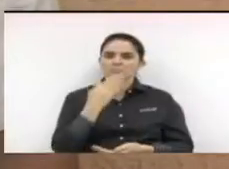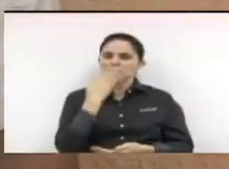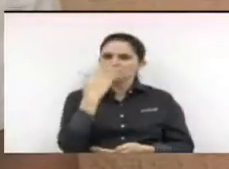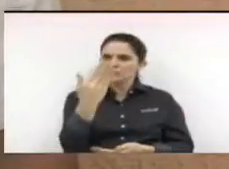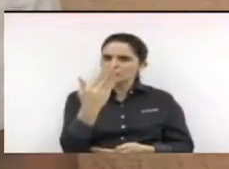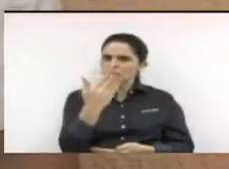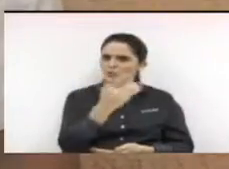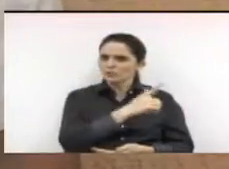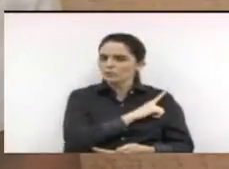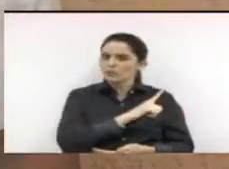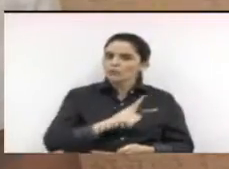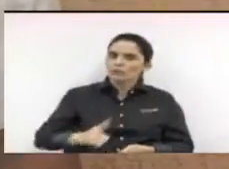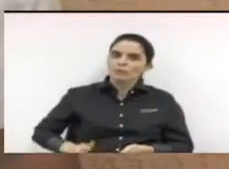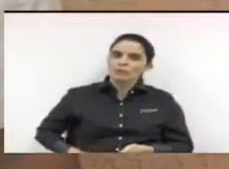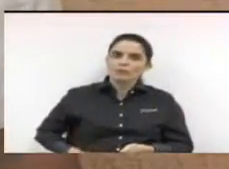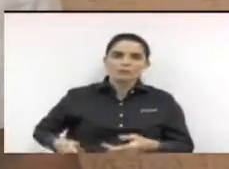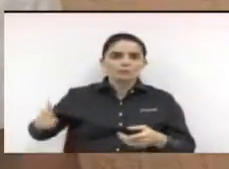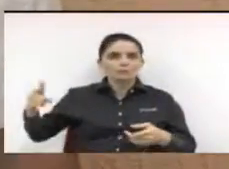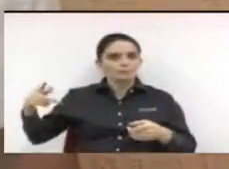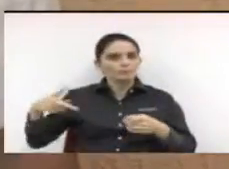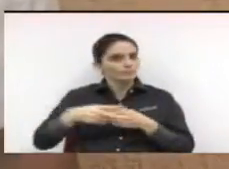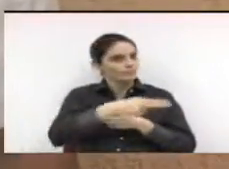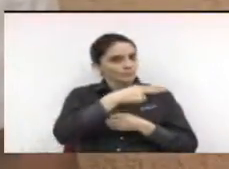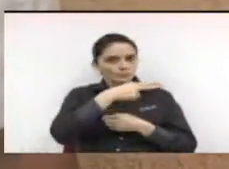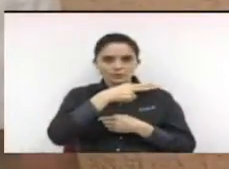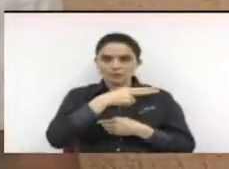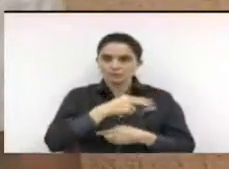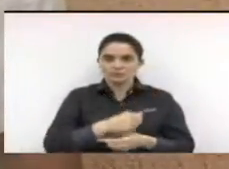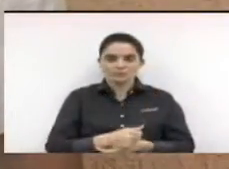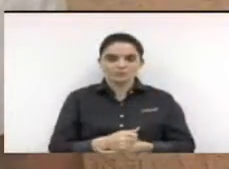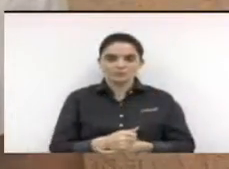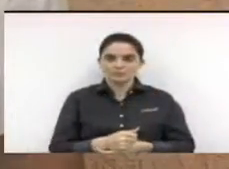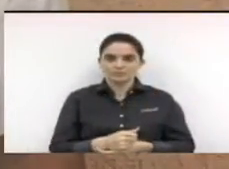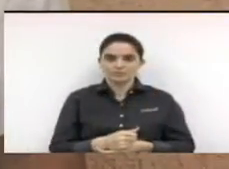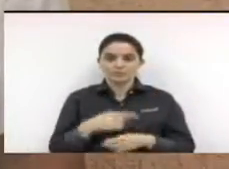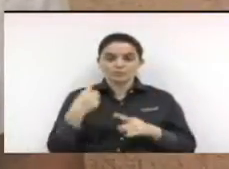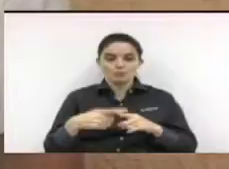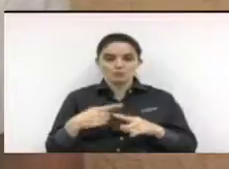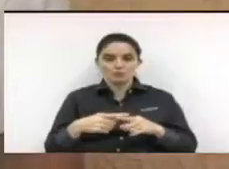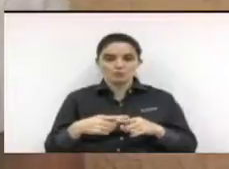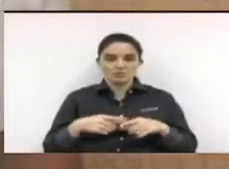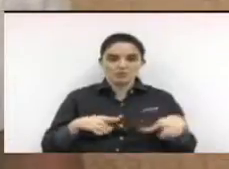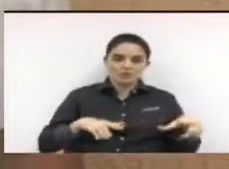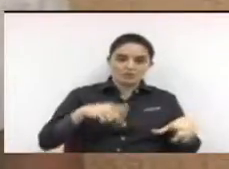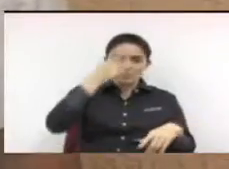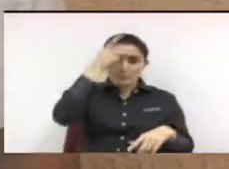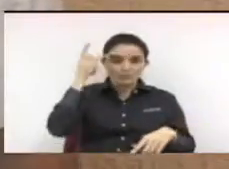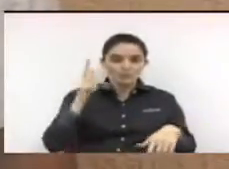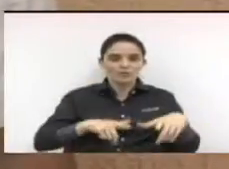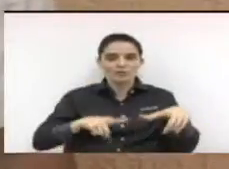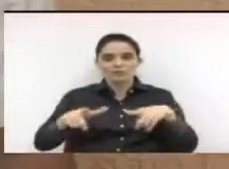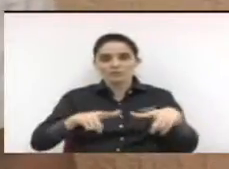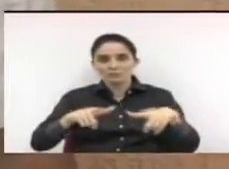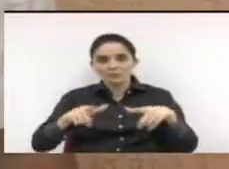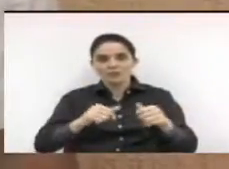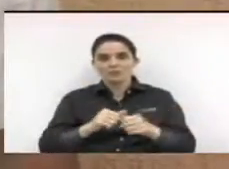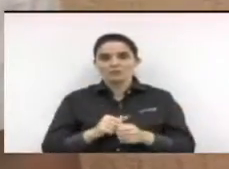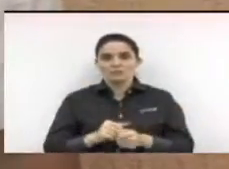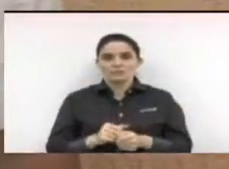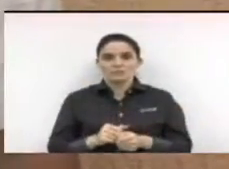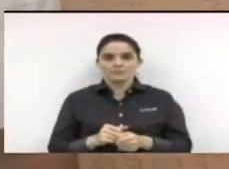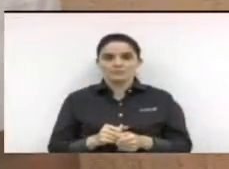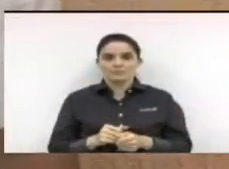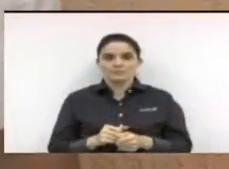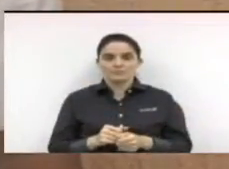porque é os trabalhadores que serão prejudicados. É os alunos, filhos de trabalhadores que serão prejudicados.